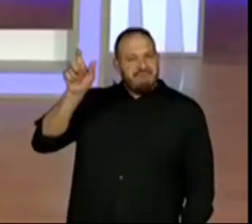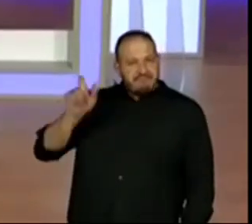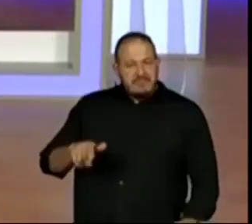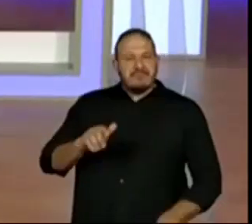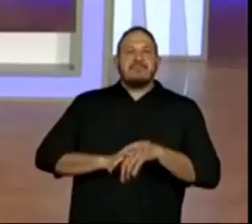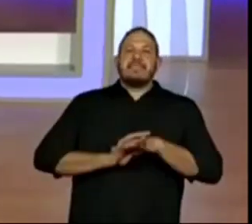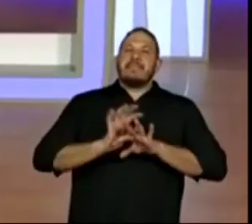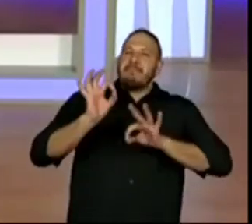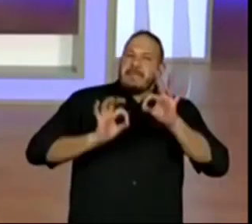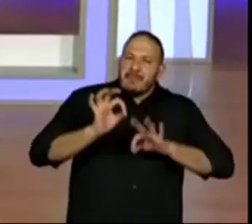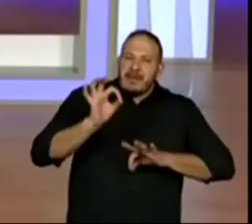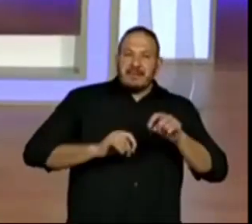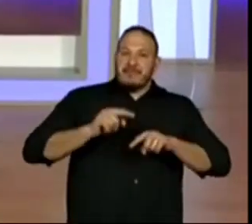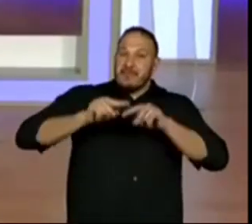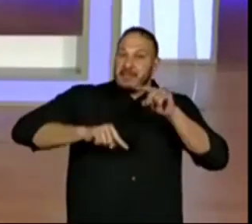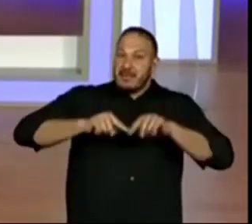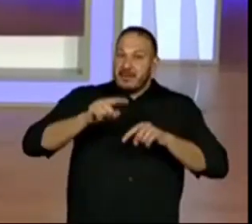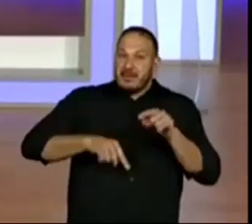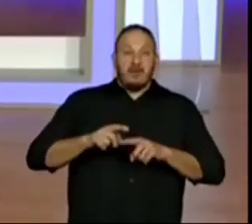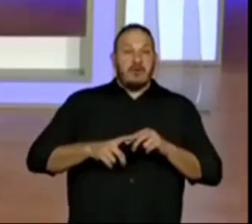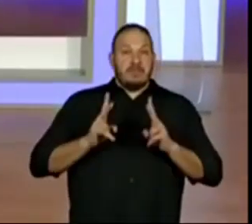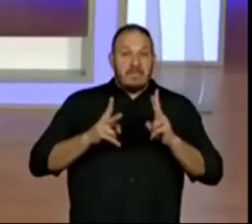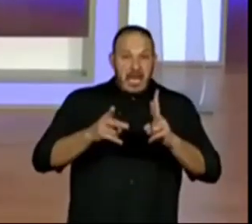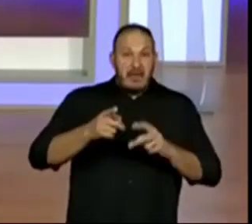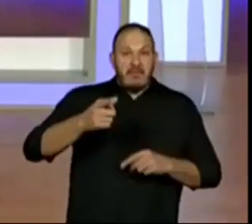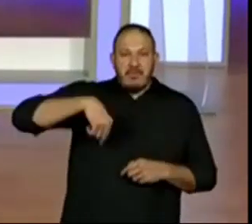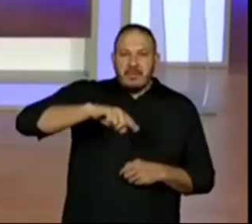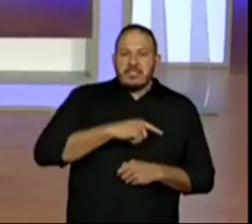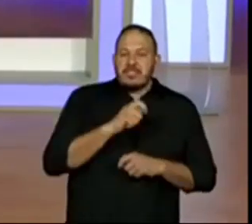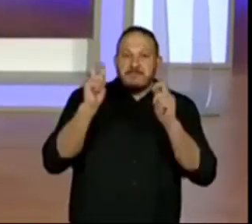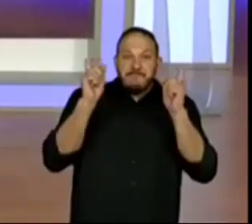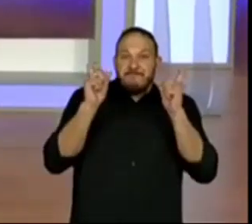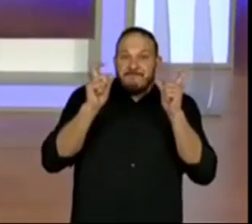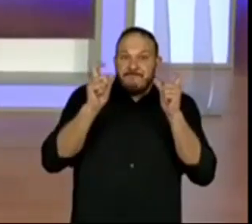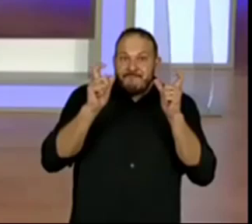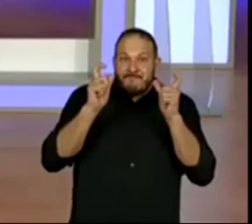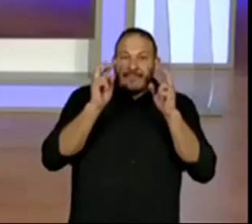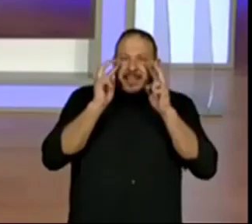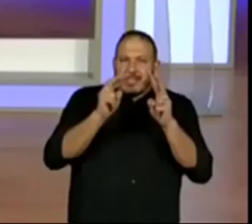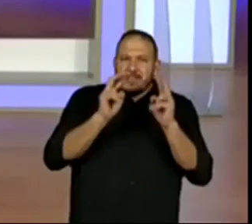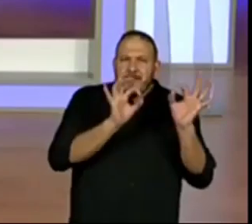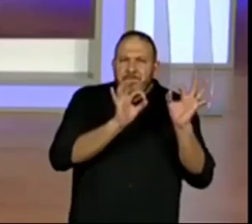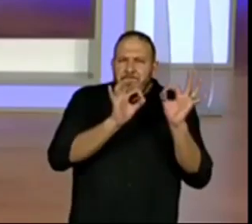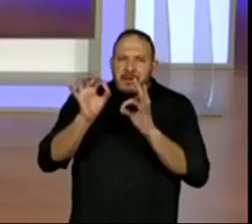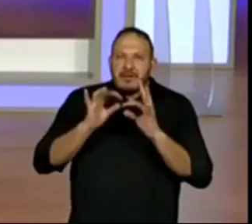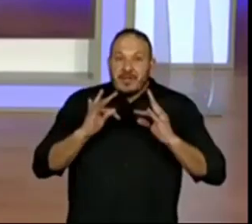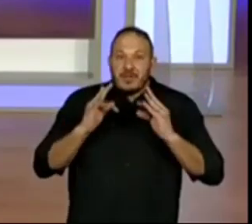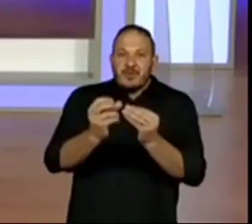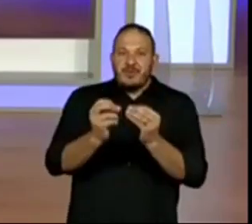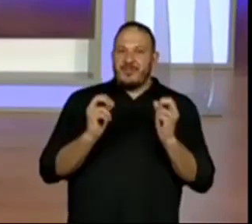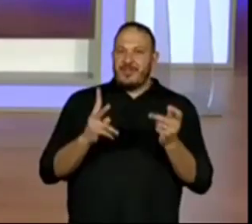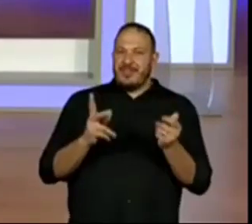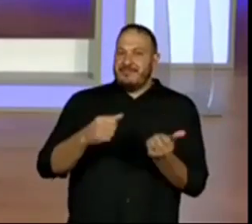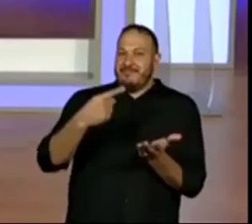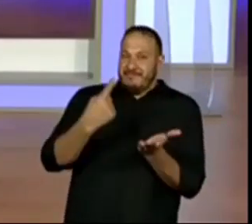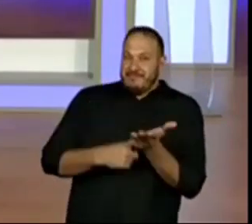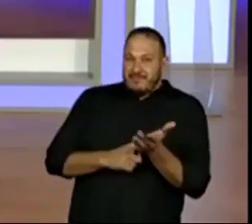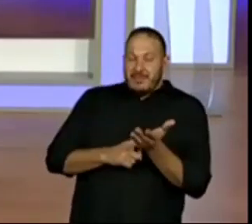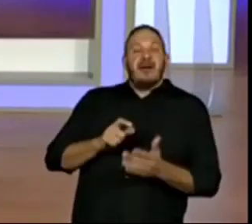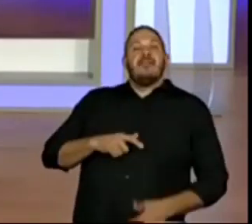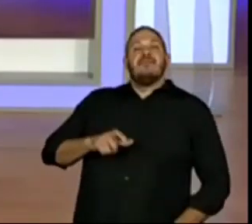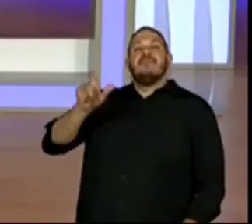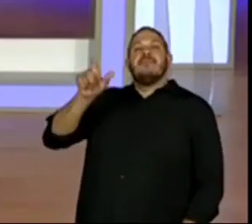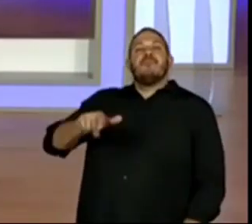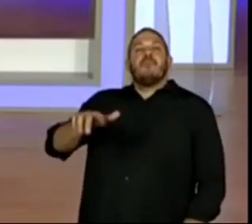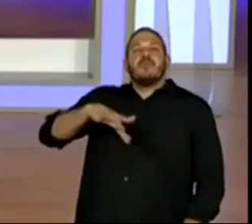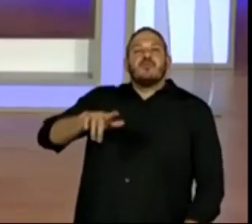preparem o material de sempre para que a gente não possa perder nenhum minutinho. Combinado? A galera da professora Carla,